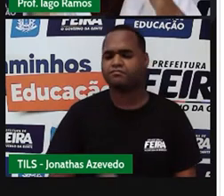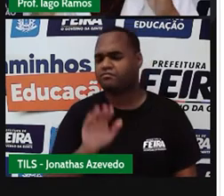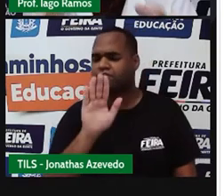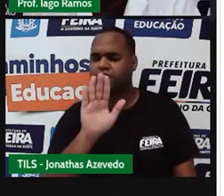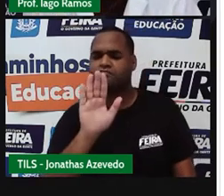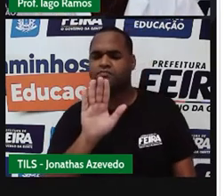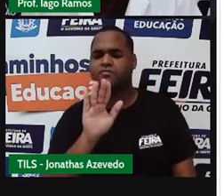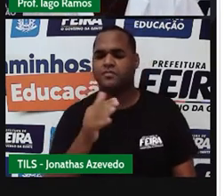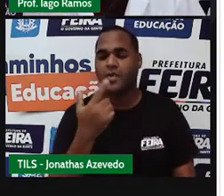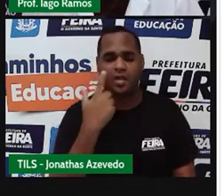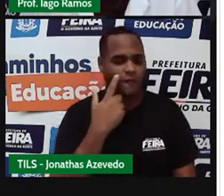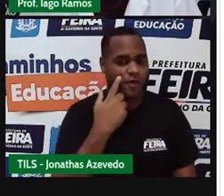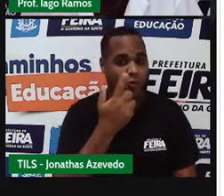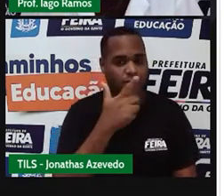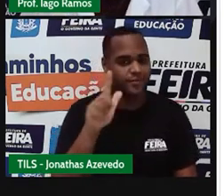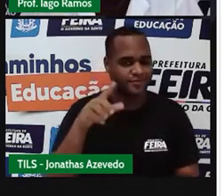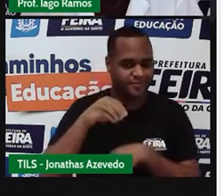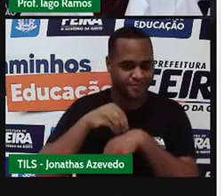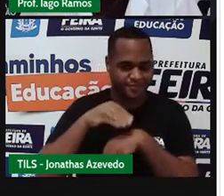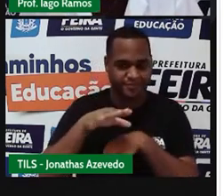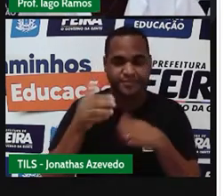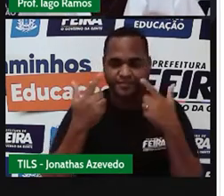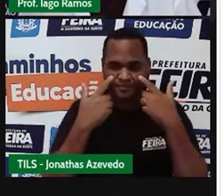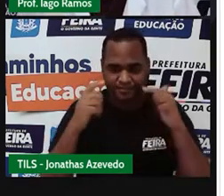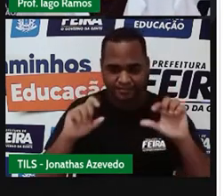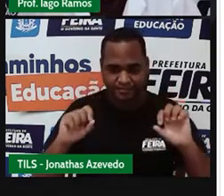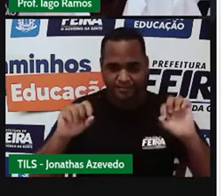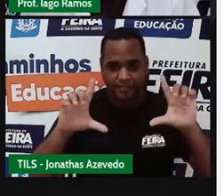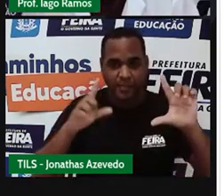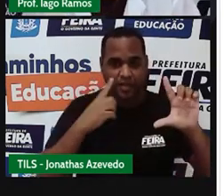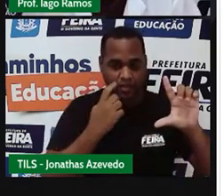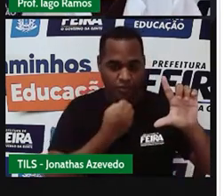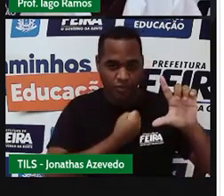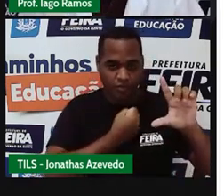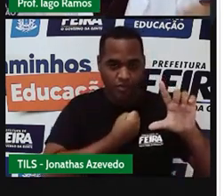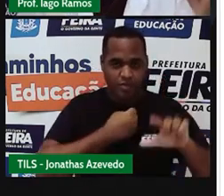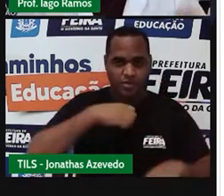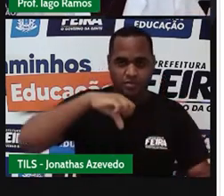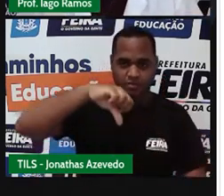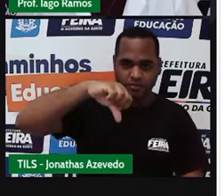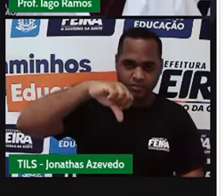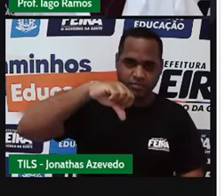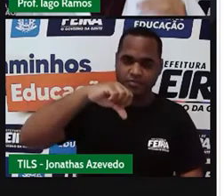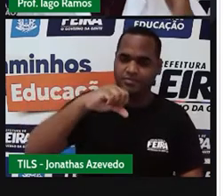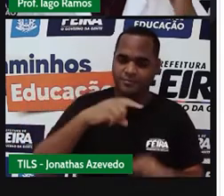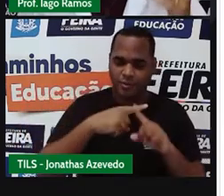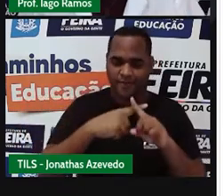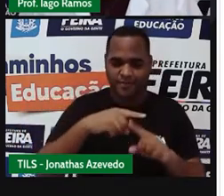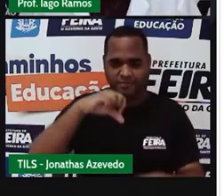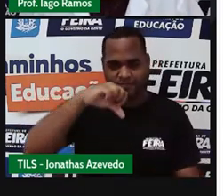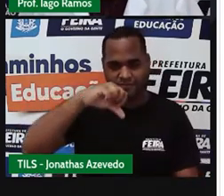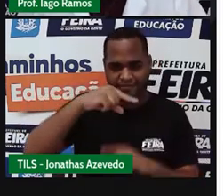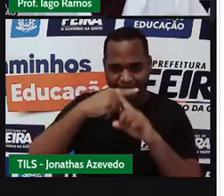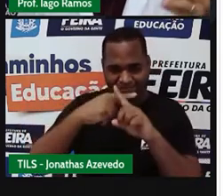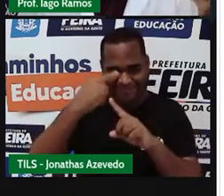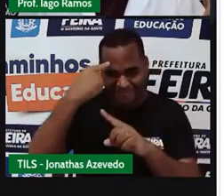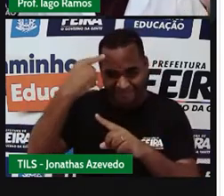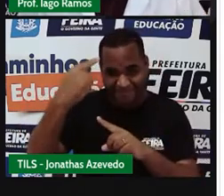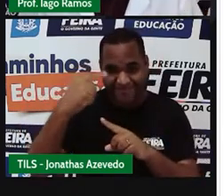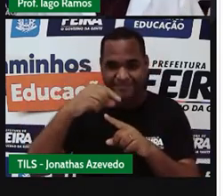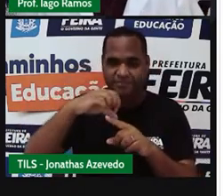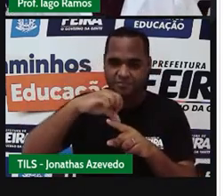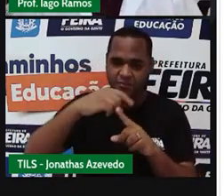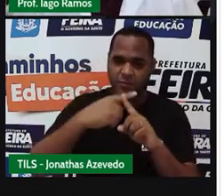Mas, olha só, eu trago para você aí na tela a tabuada do número 9, né? As multiplicações com o número 9 a